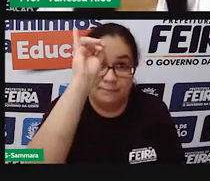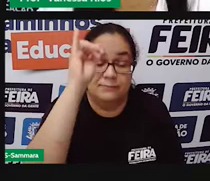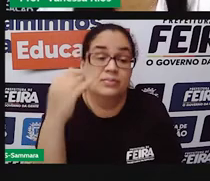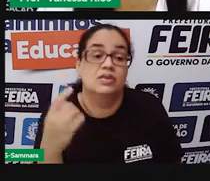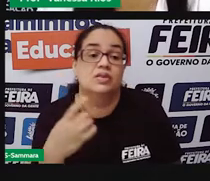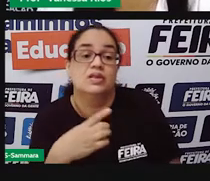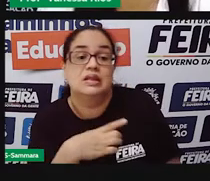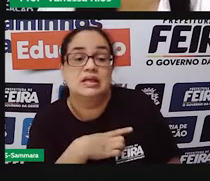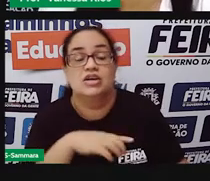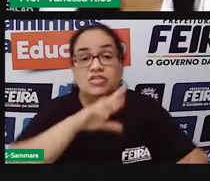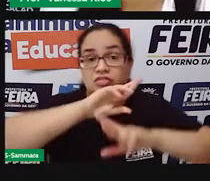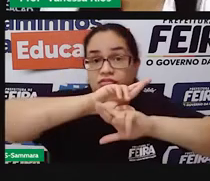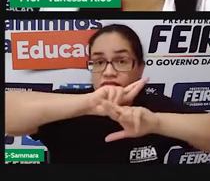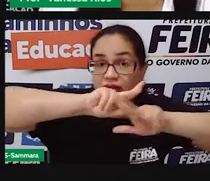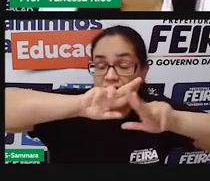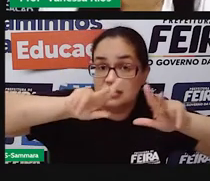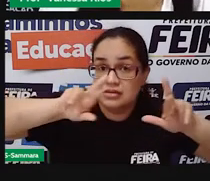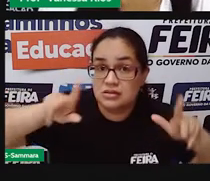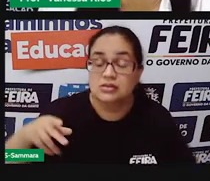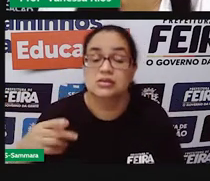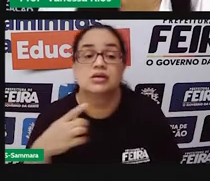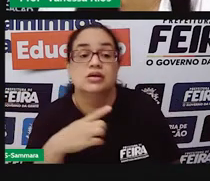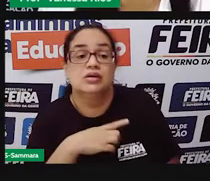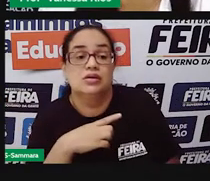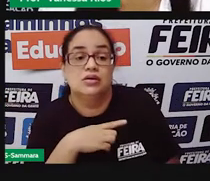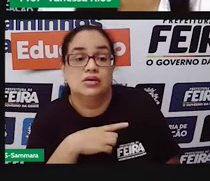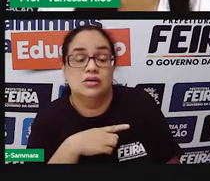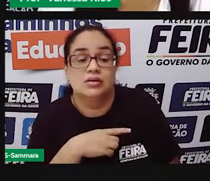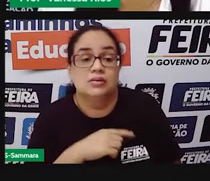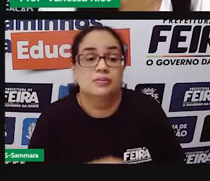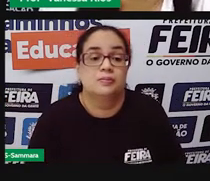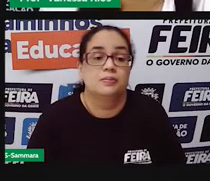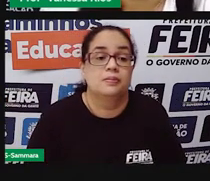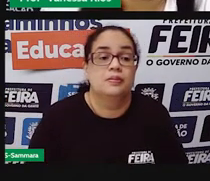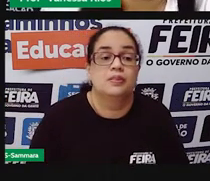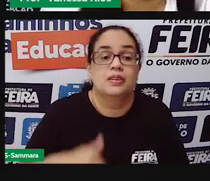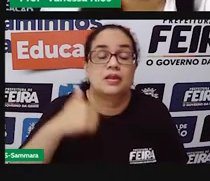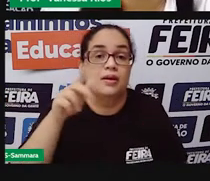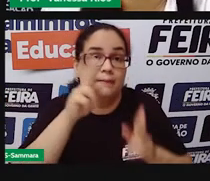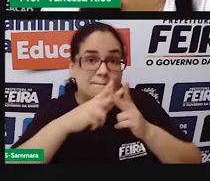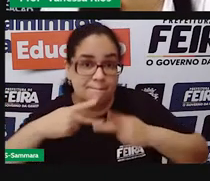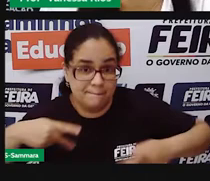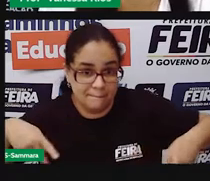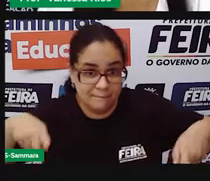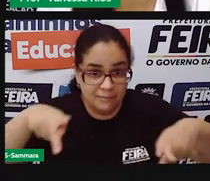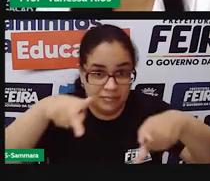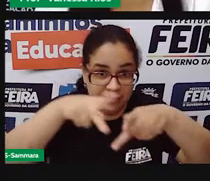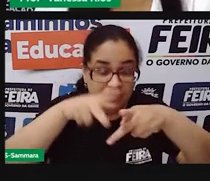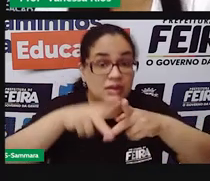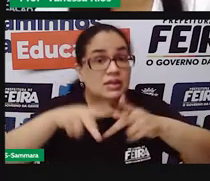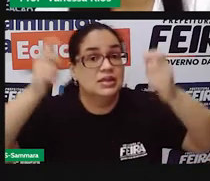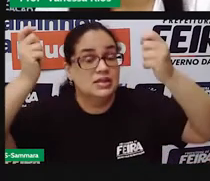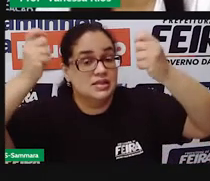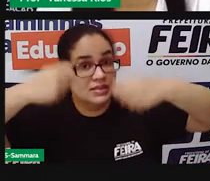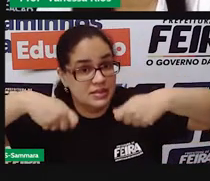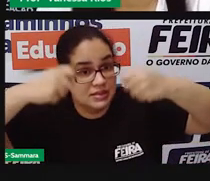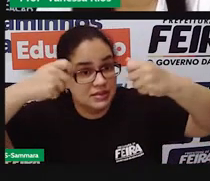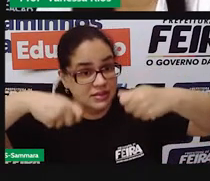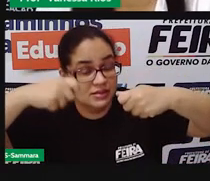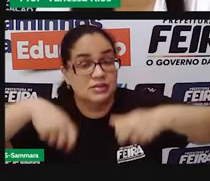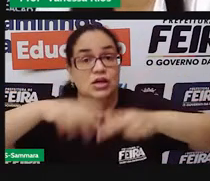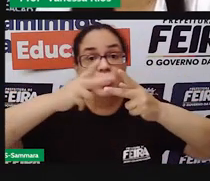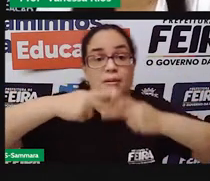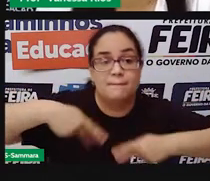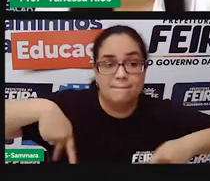determinar várias decisões que vão ser tomadas em prol da população, em prol das necessidades que a